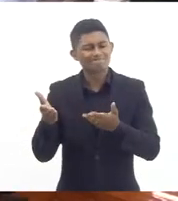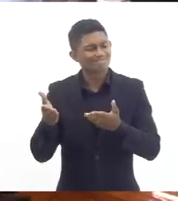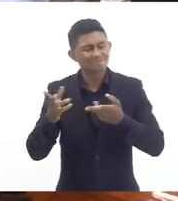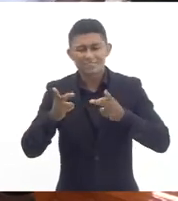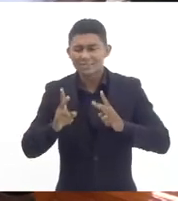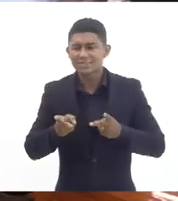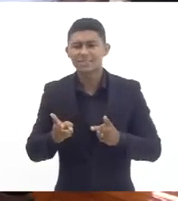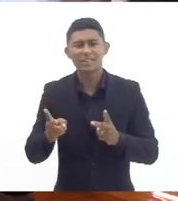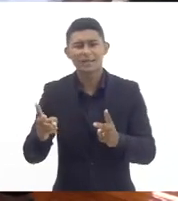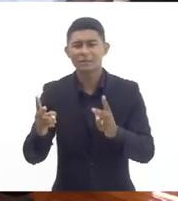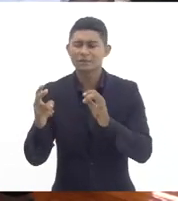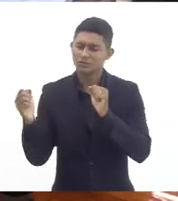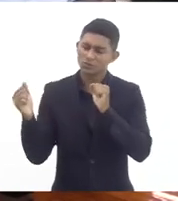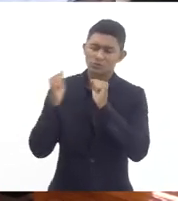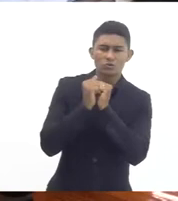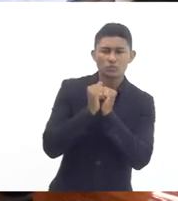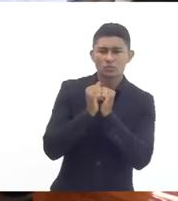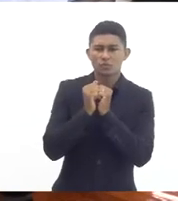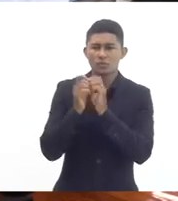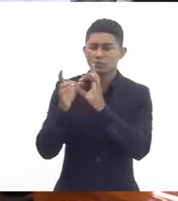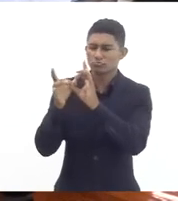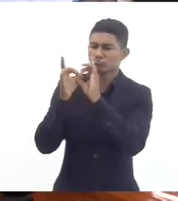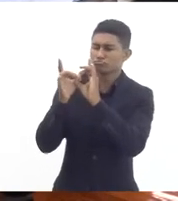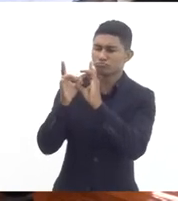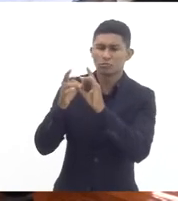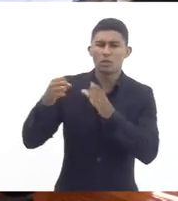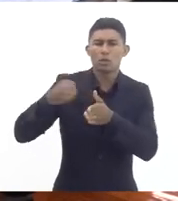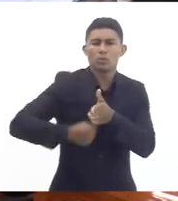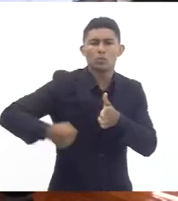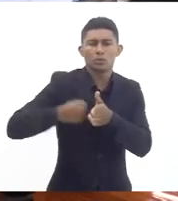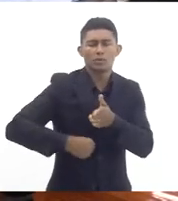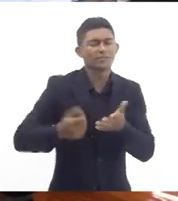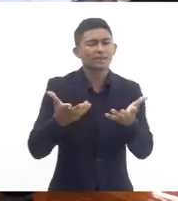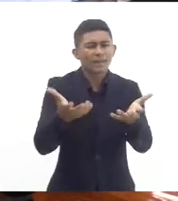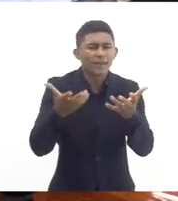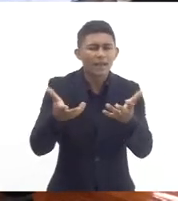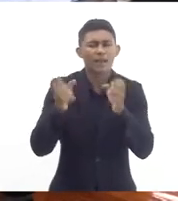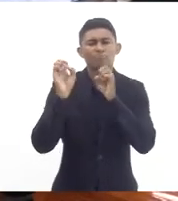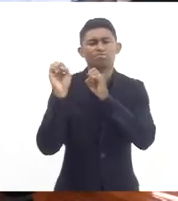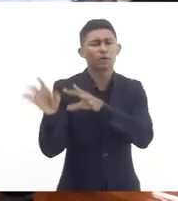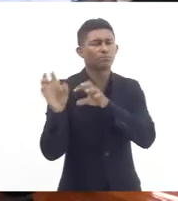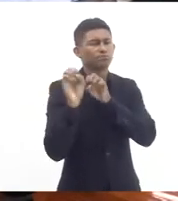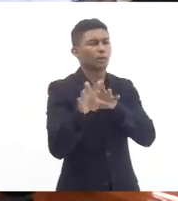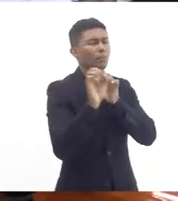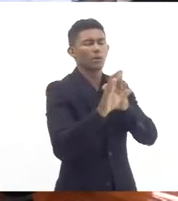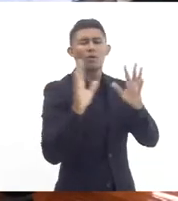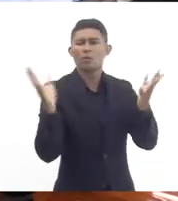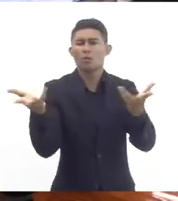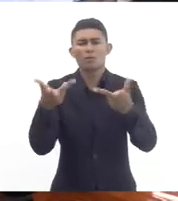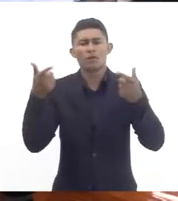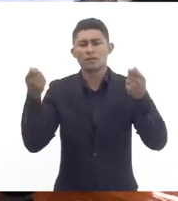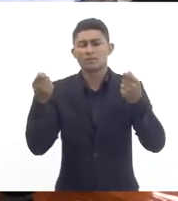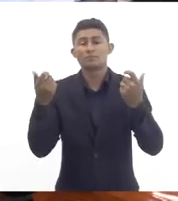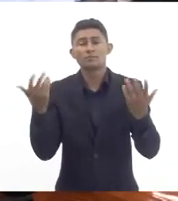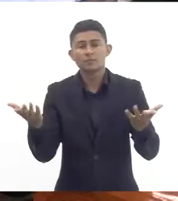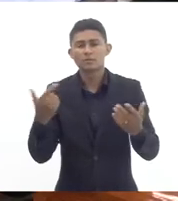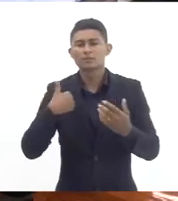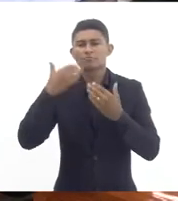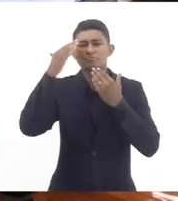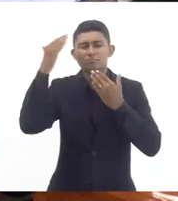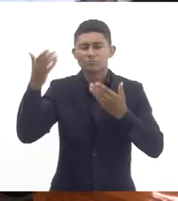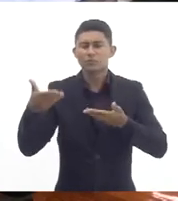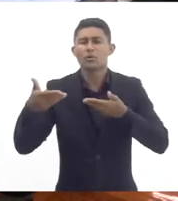das nossas bandeiras da briga pela educação de qualidade e agradecer o convite e dizer que eu não estou aqui